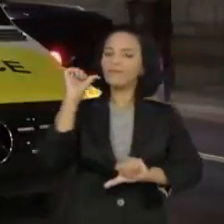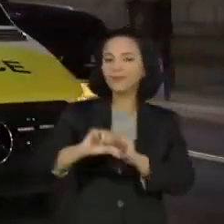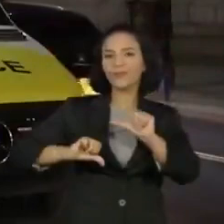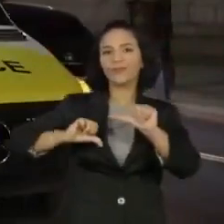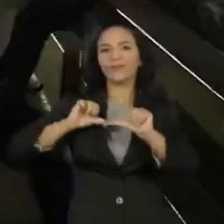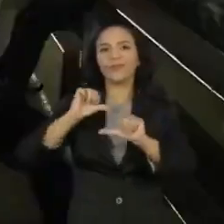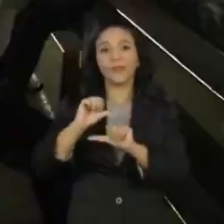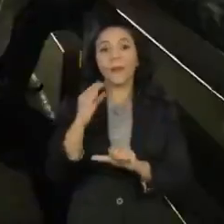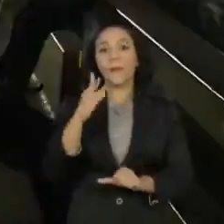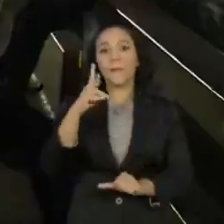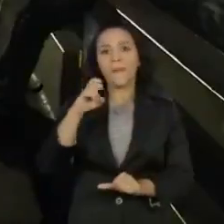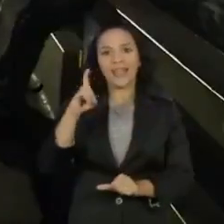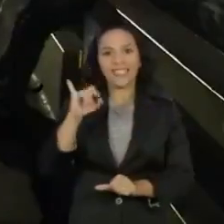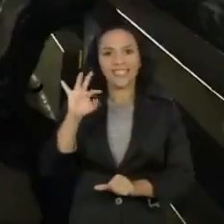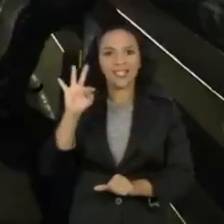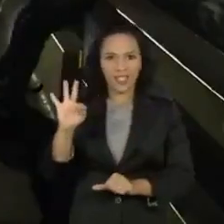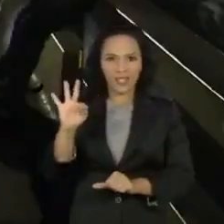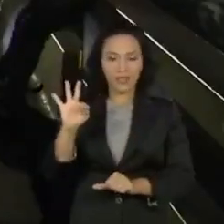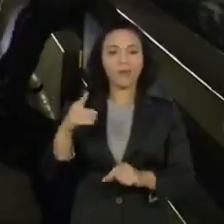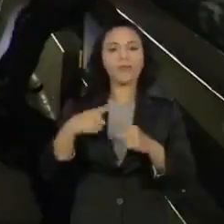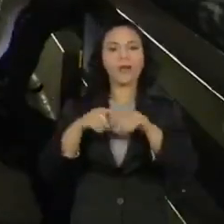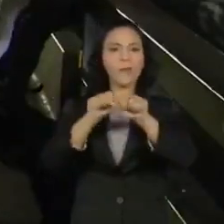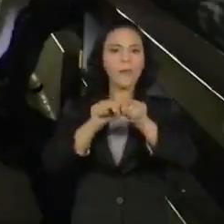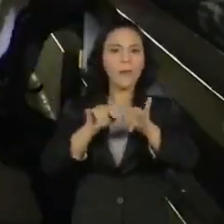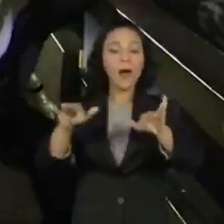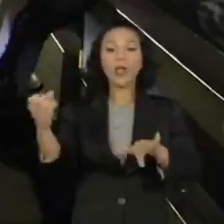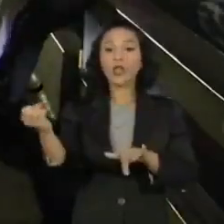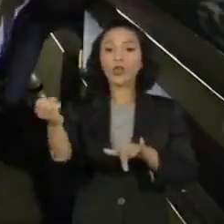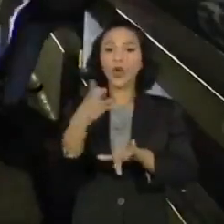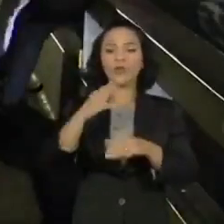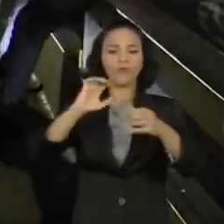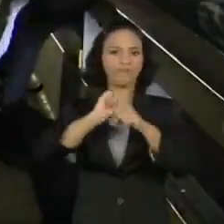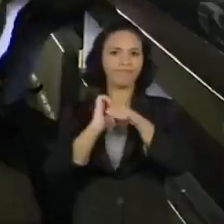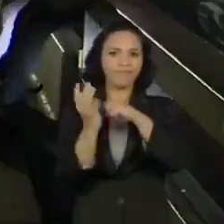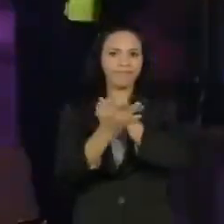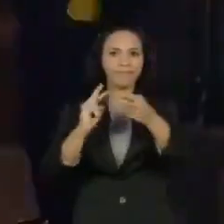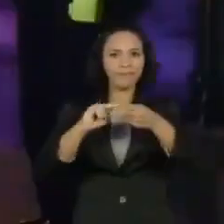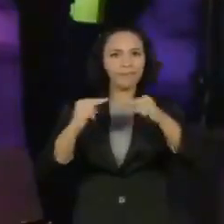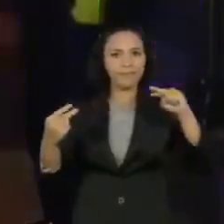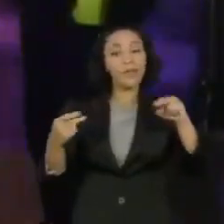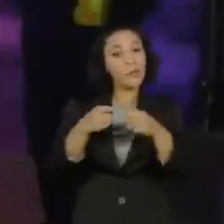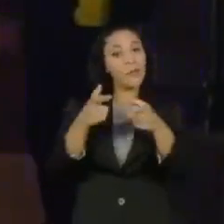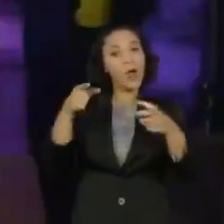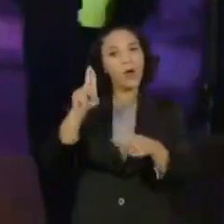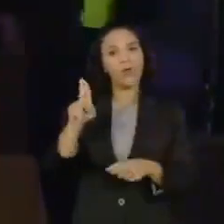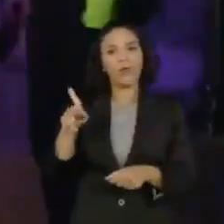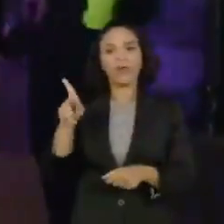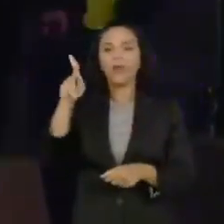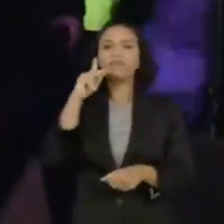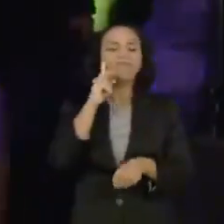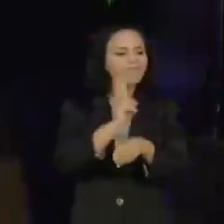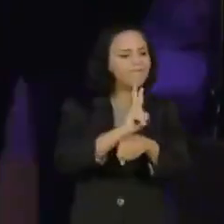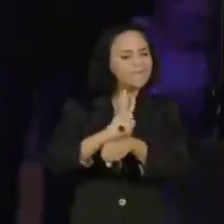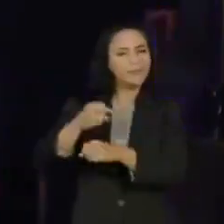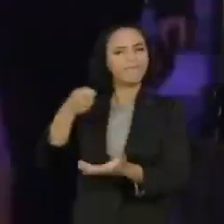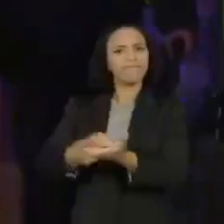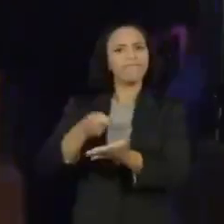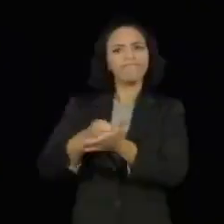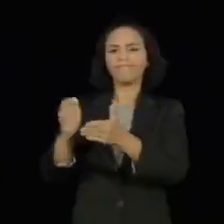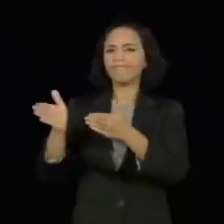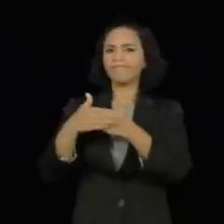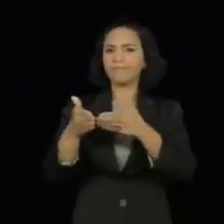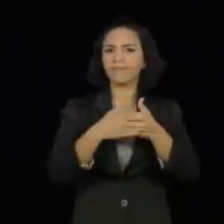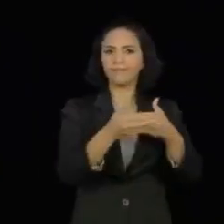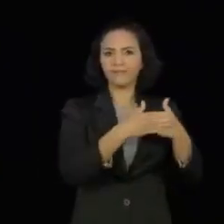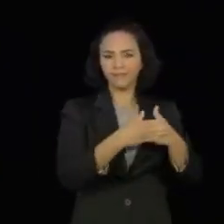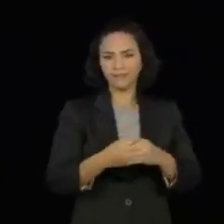transição do Brexit. Devido à disseminação de uma nova cepa do coronavírus, a maior parte do Reino Unido está sob rígidas restrições de movimento.